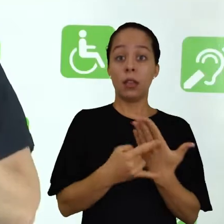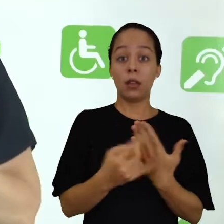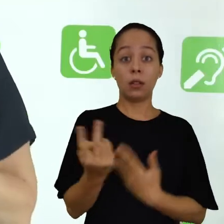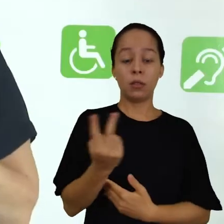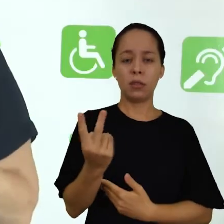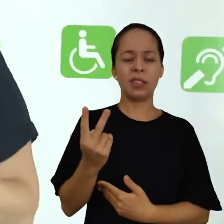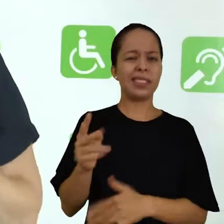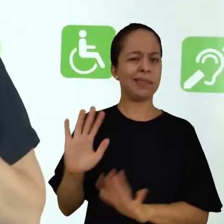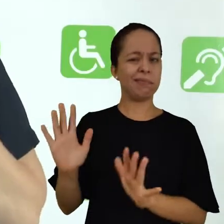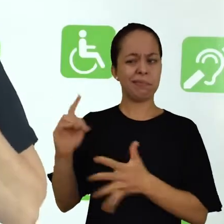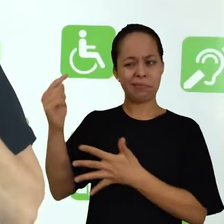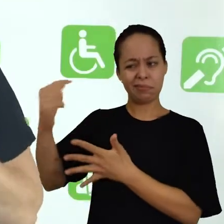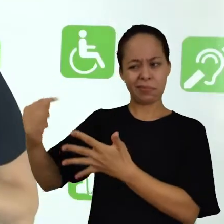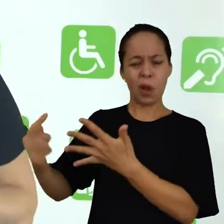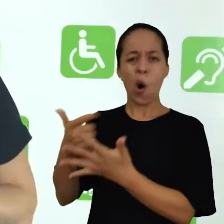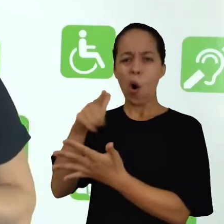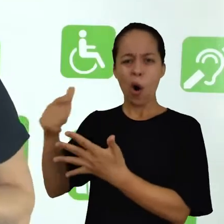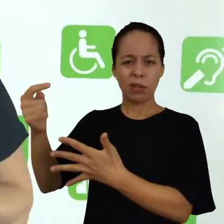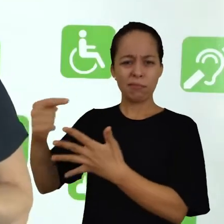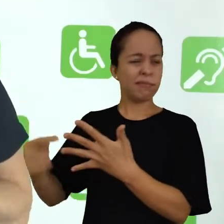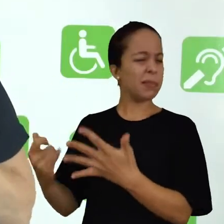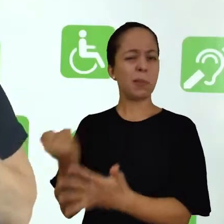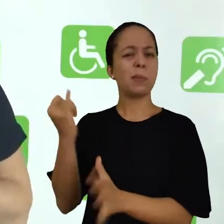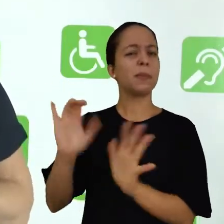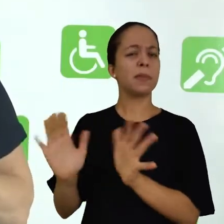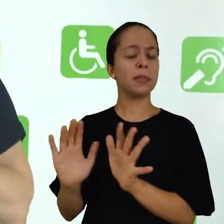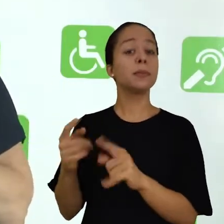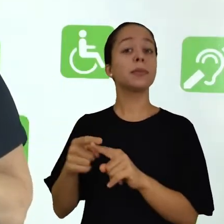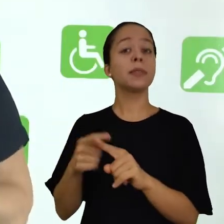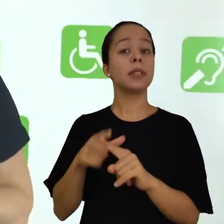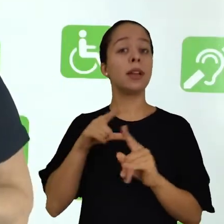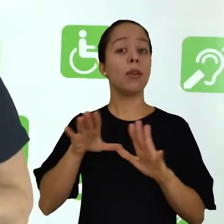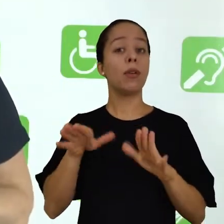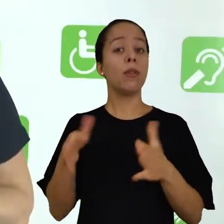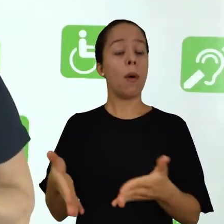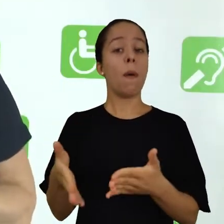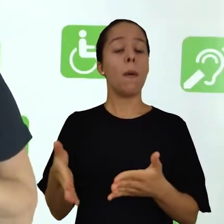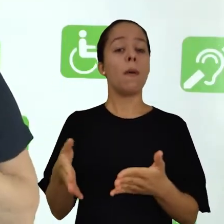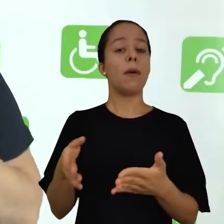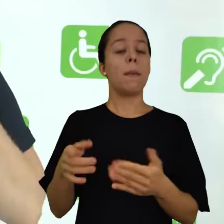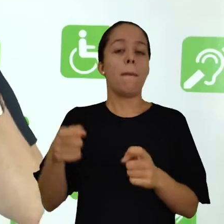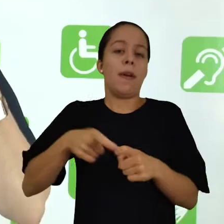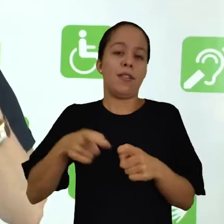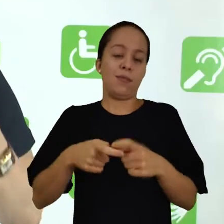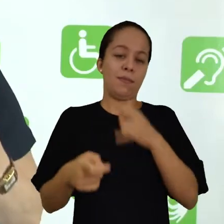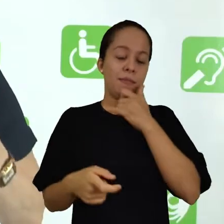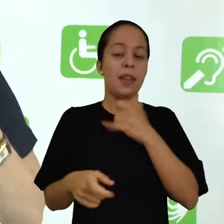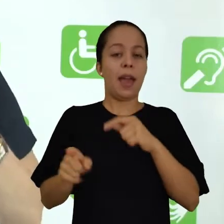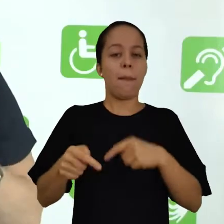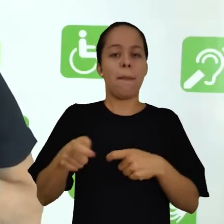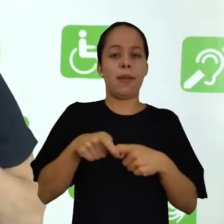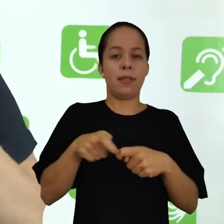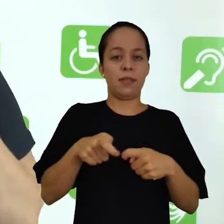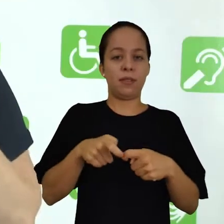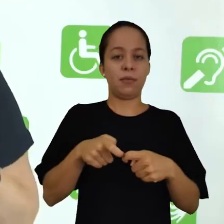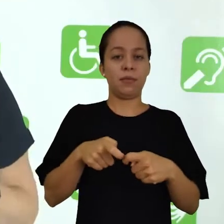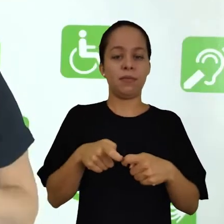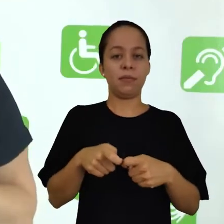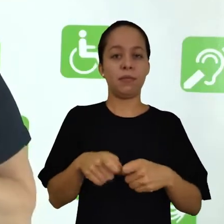aspectos não são importantes, por quê? Porque ela é destinada ao departamento médico. Então, esses dados são